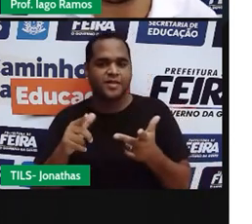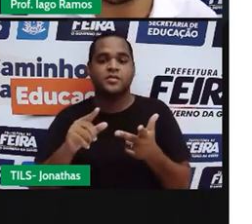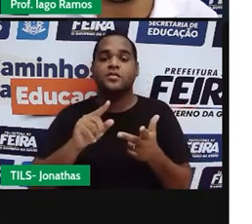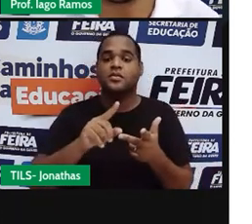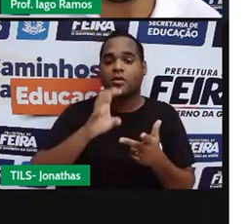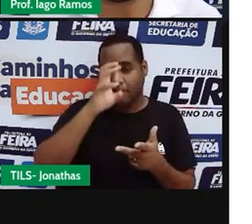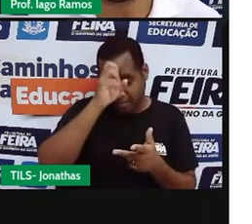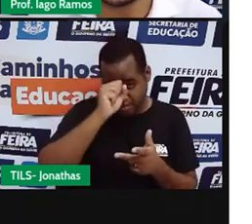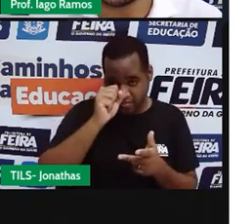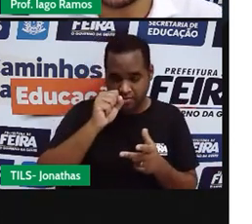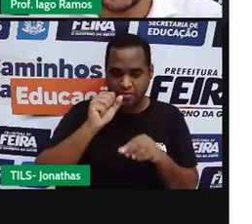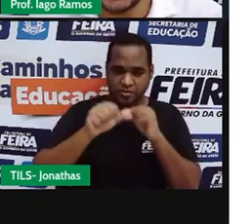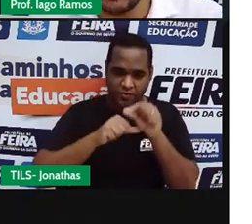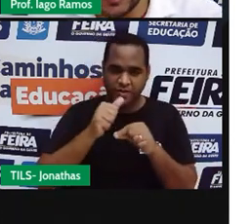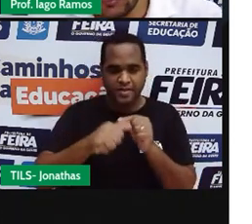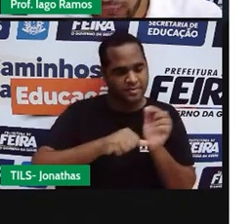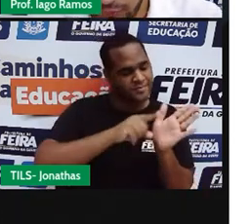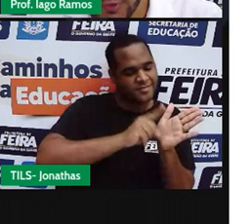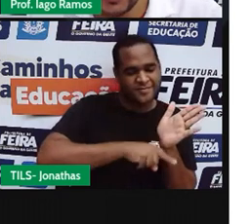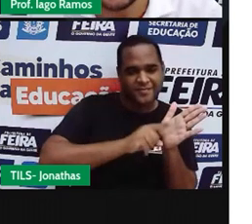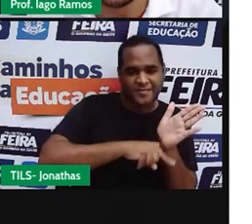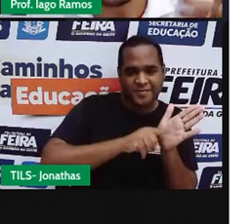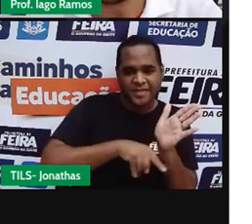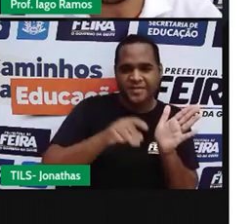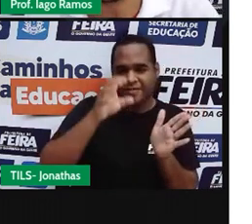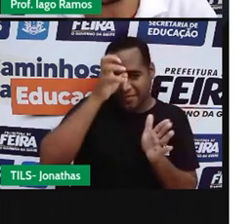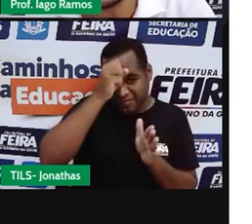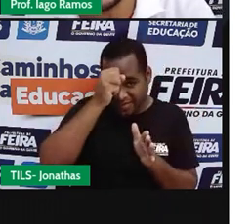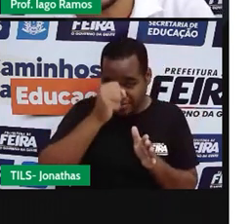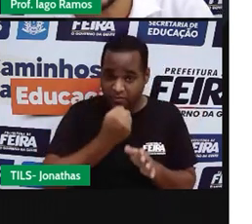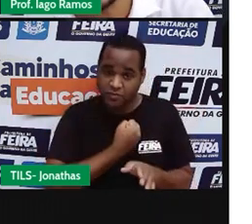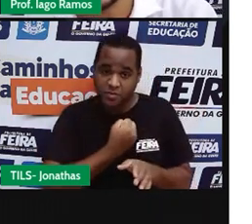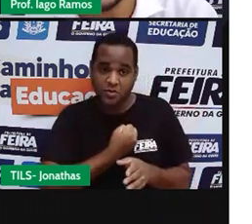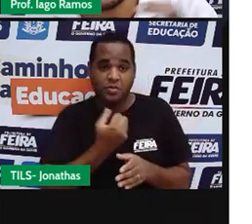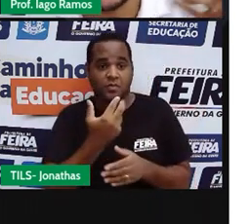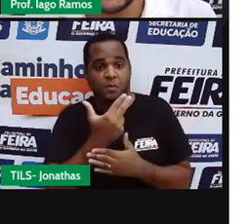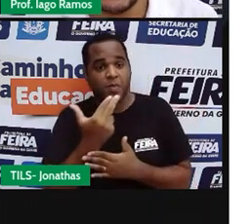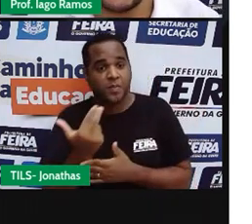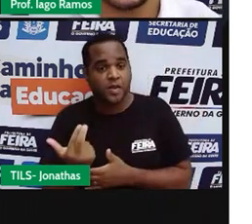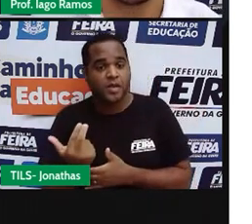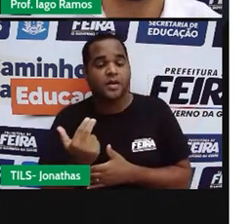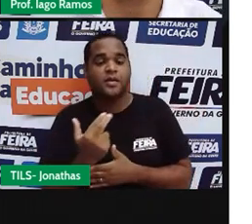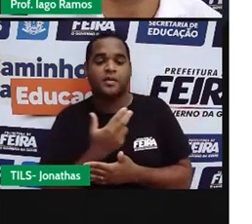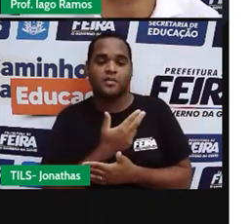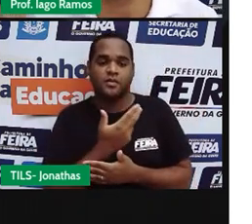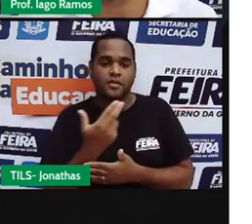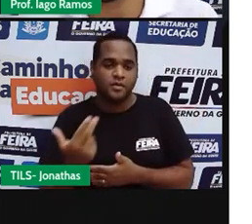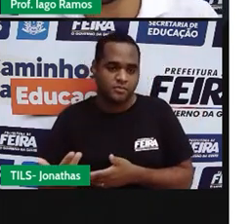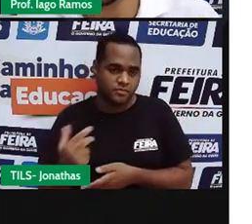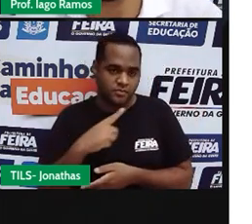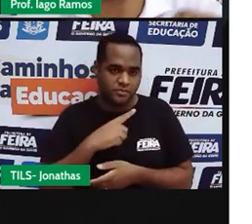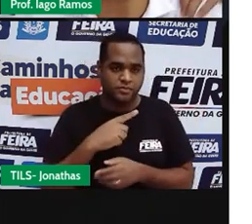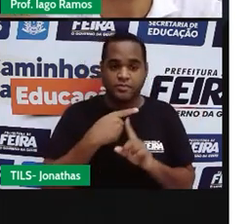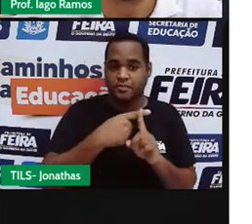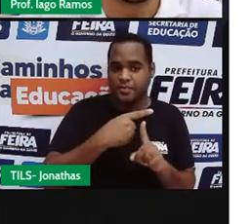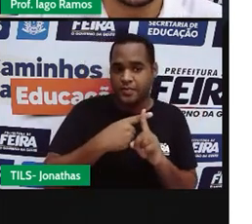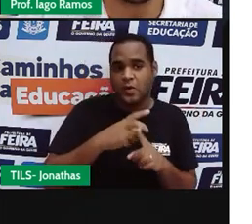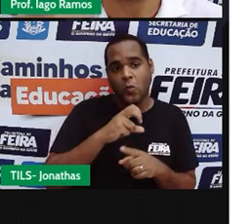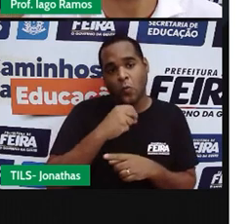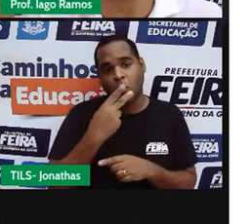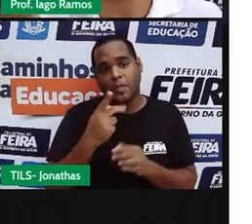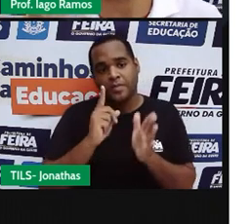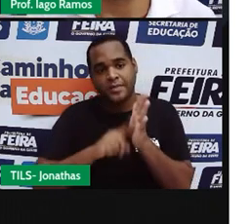aprender a como fazer a conta de menos com números inteiros, ou seja, a conta de menos quando envolve números positivos,